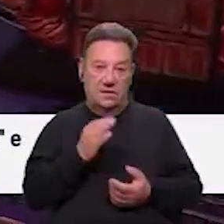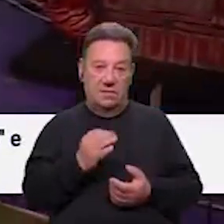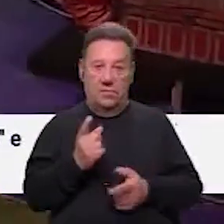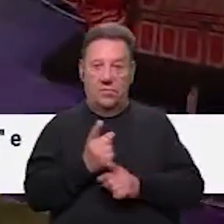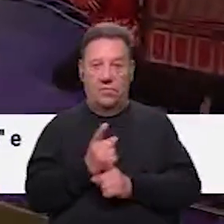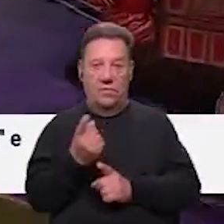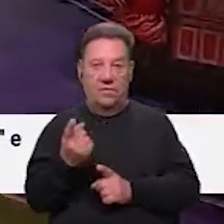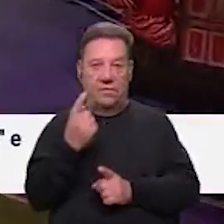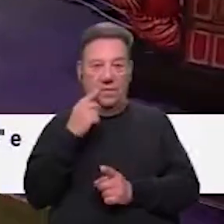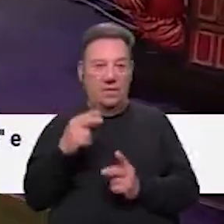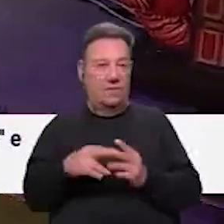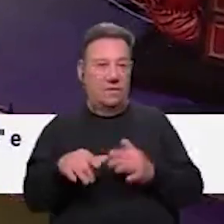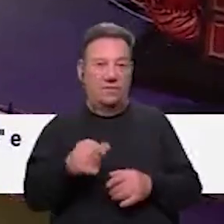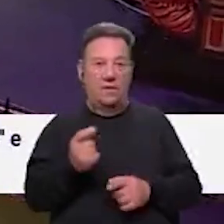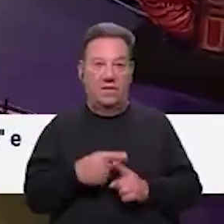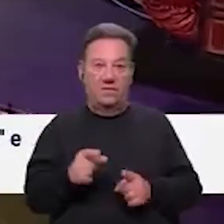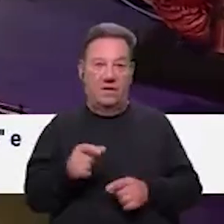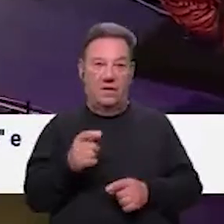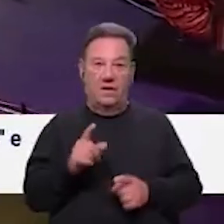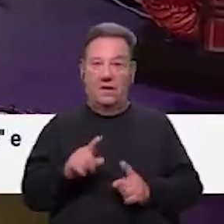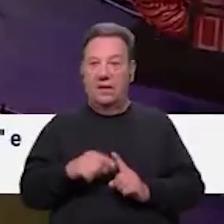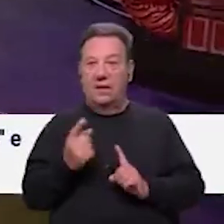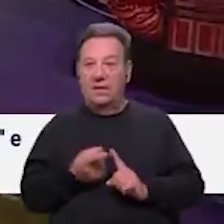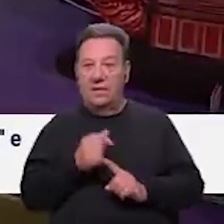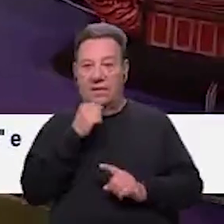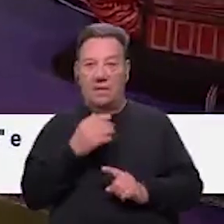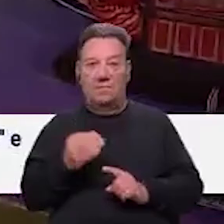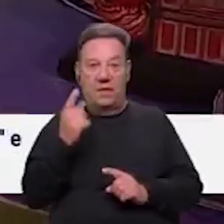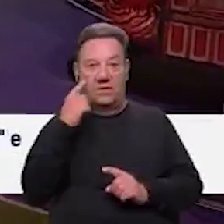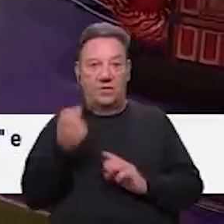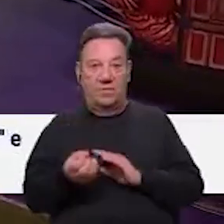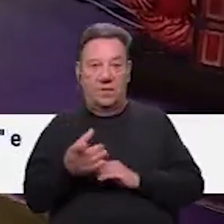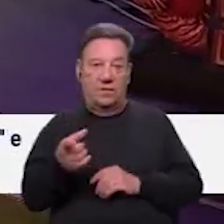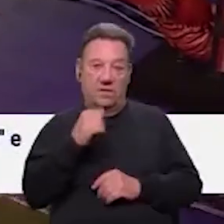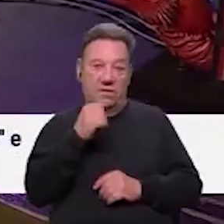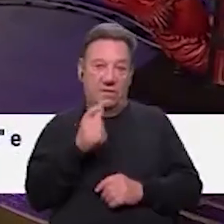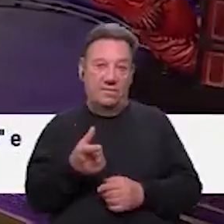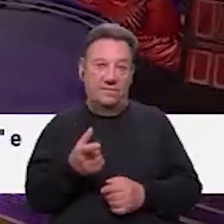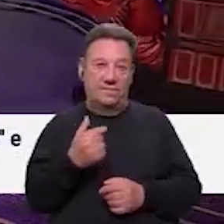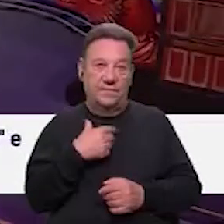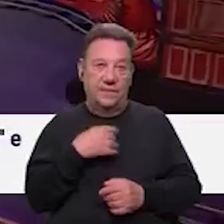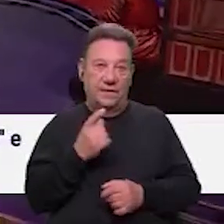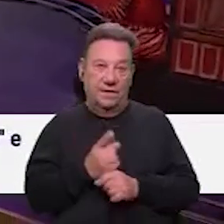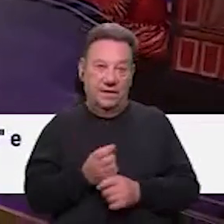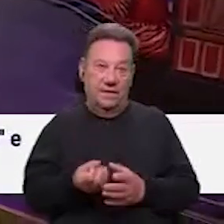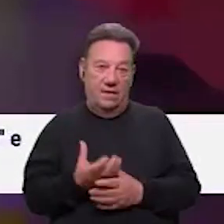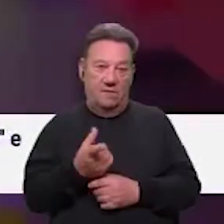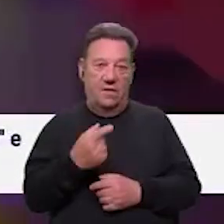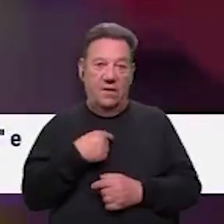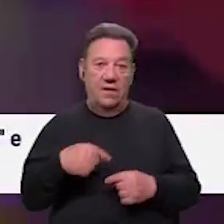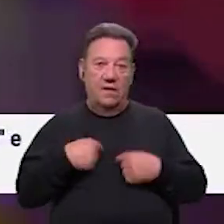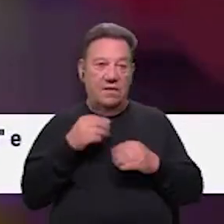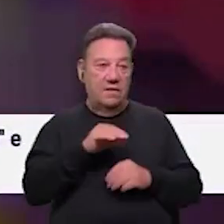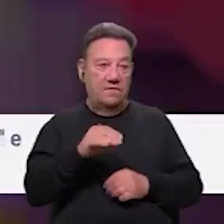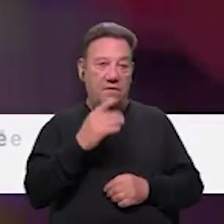um evento diferenciado, uma edição cada vez mais surpreendente e é isso que pretendemos criar. E, portanto, desafiámos,